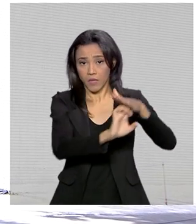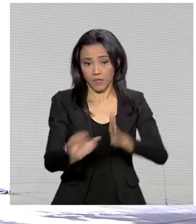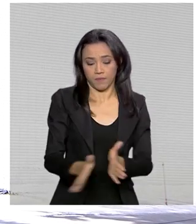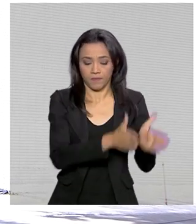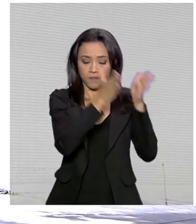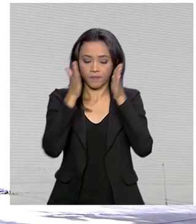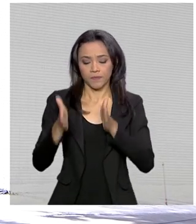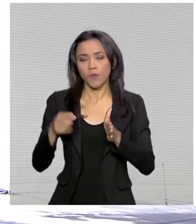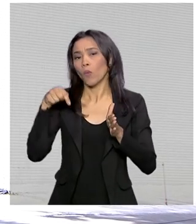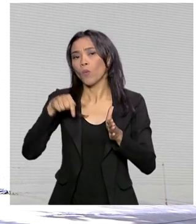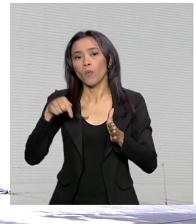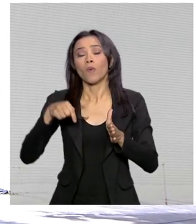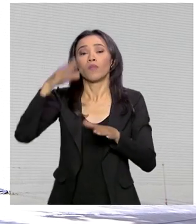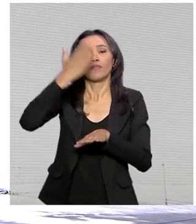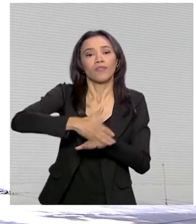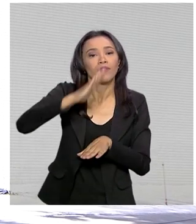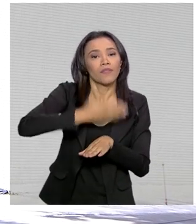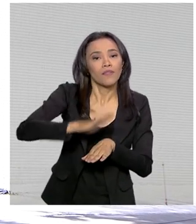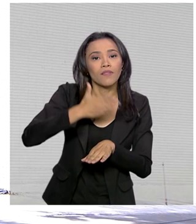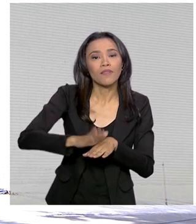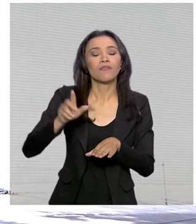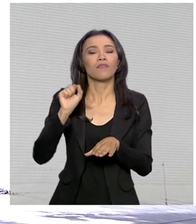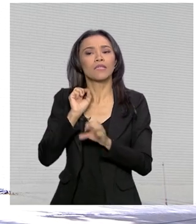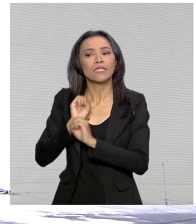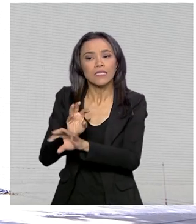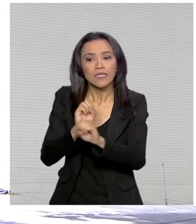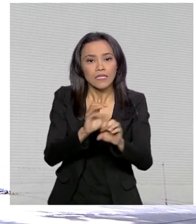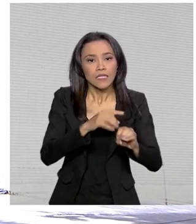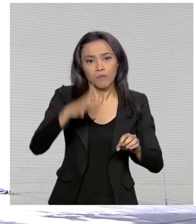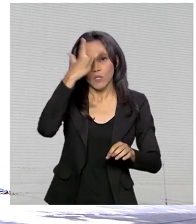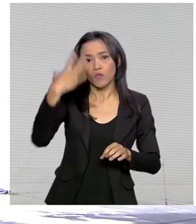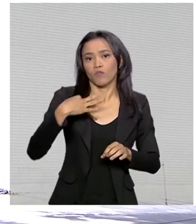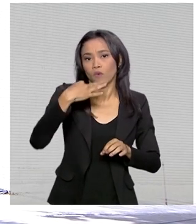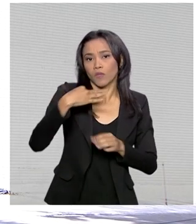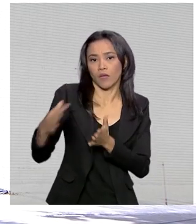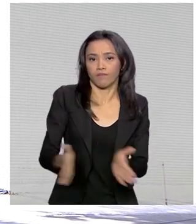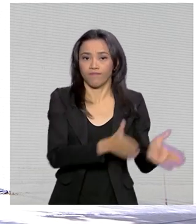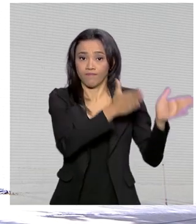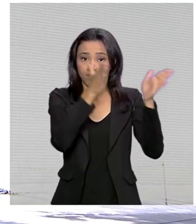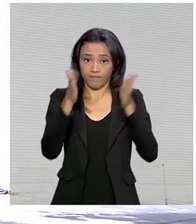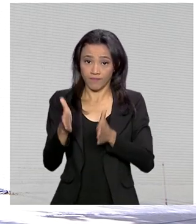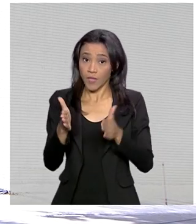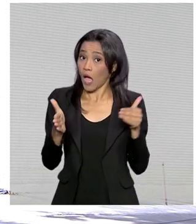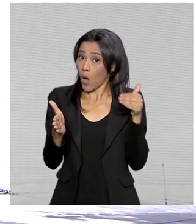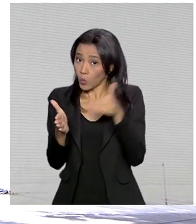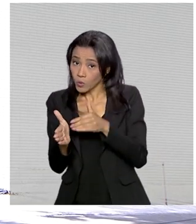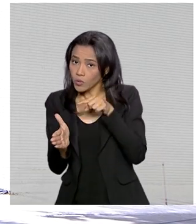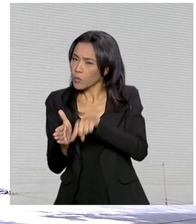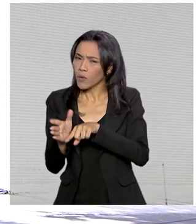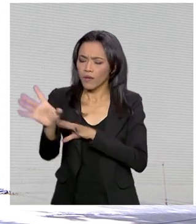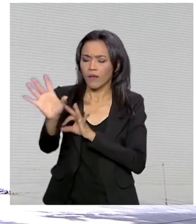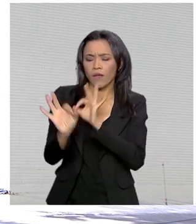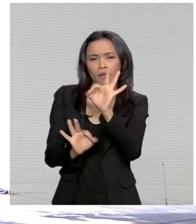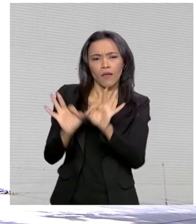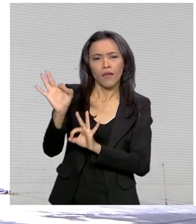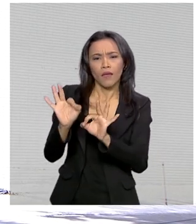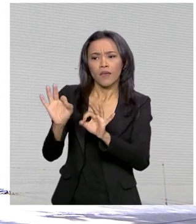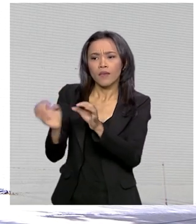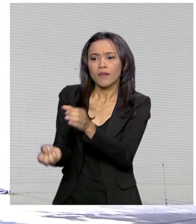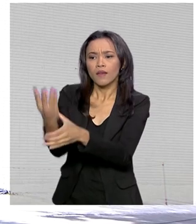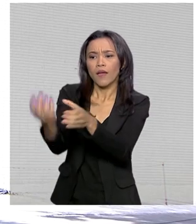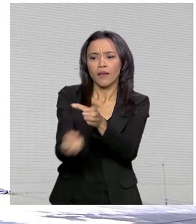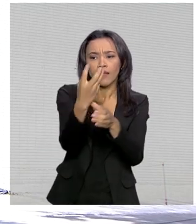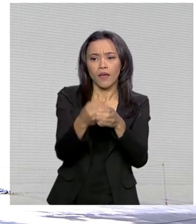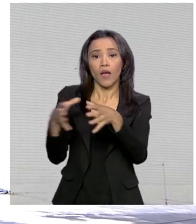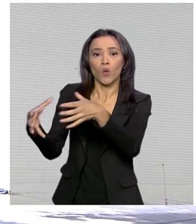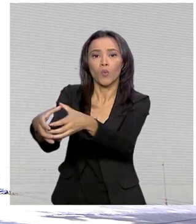capacitação e a formação de voluntários. E a terceira e última fase conta com a criação de grupos de apoio a